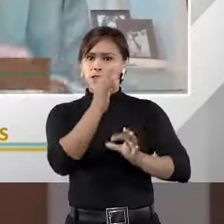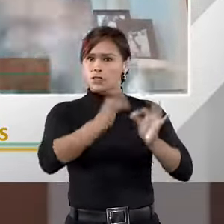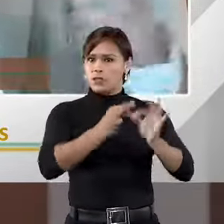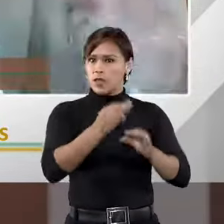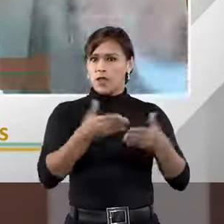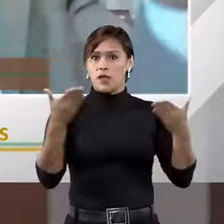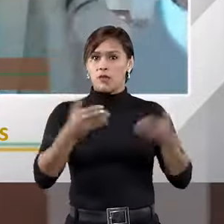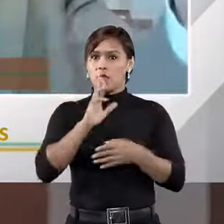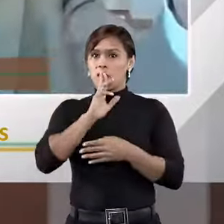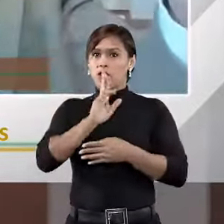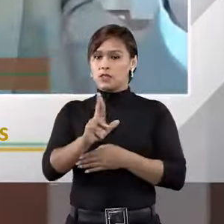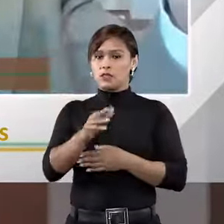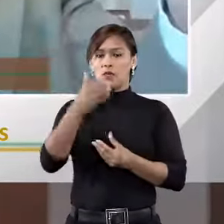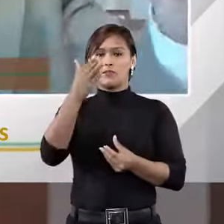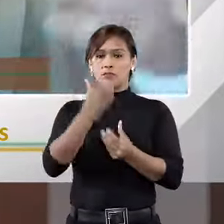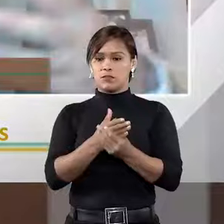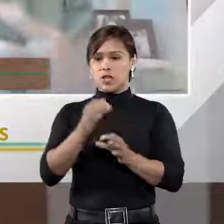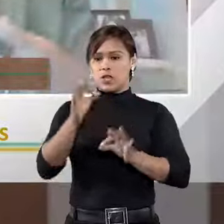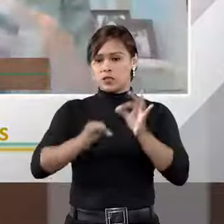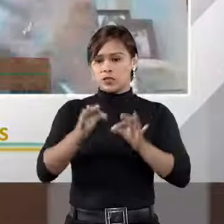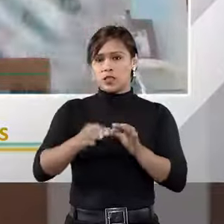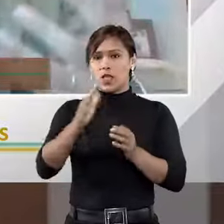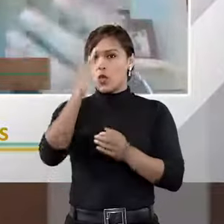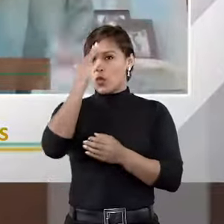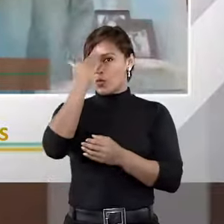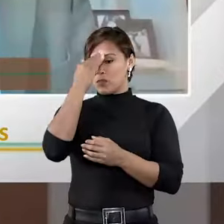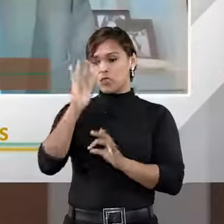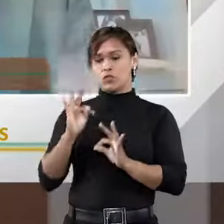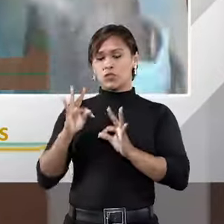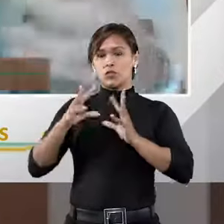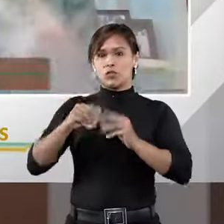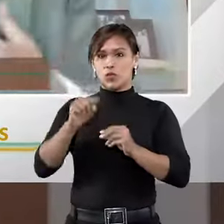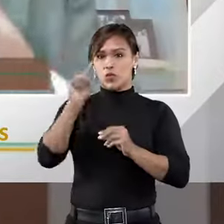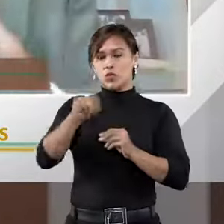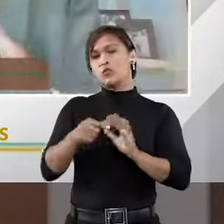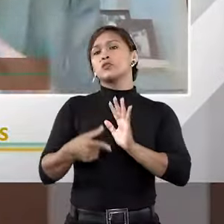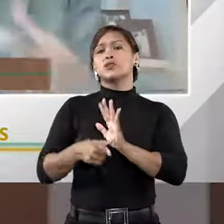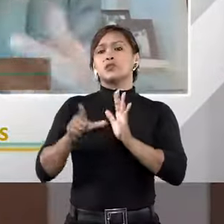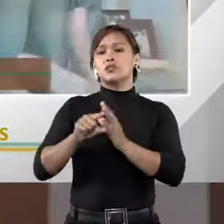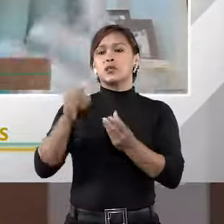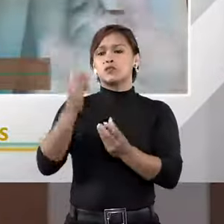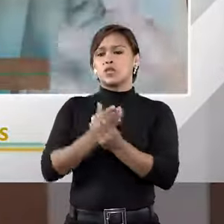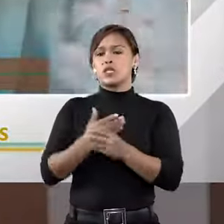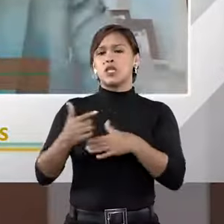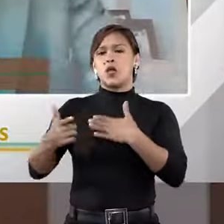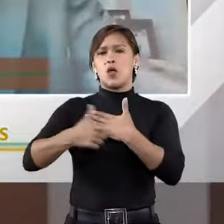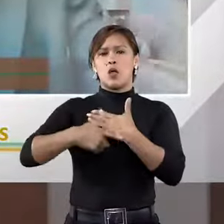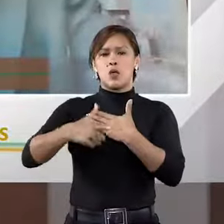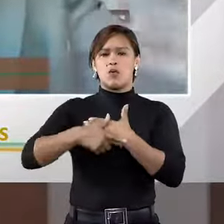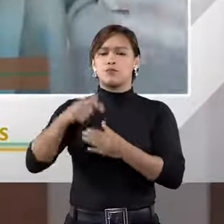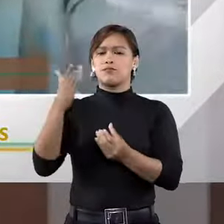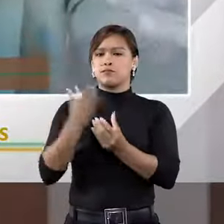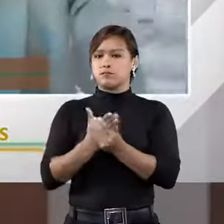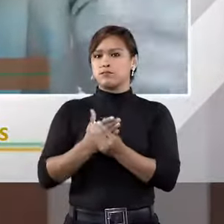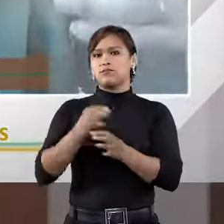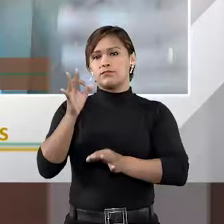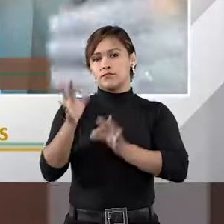resposta é precedentes, compreendidos eles, e estou me referindo a precedentes sólidos, precedentes